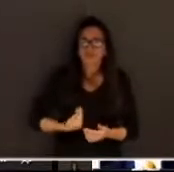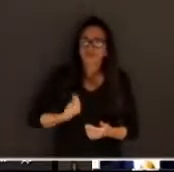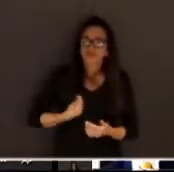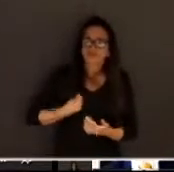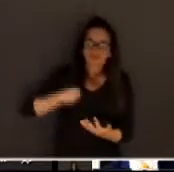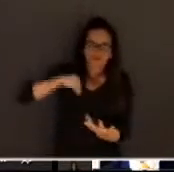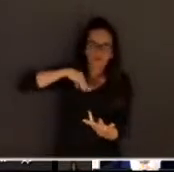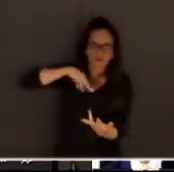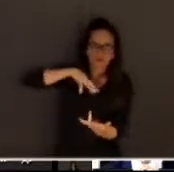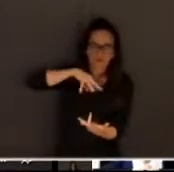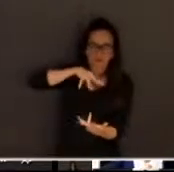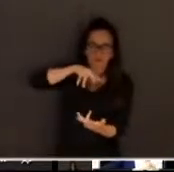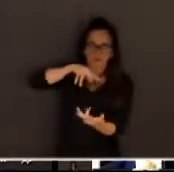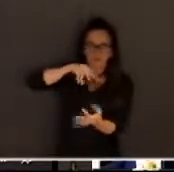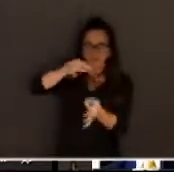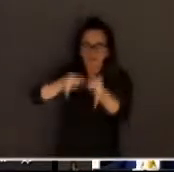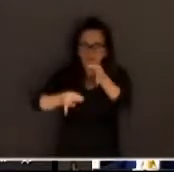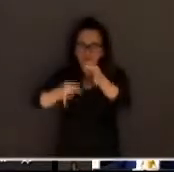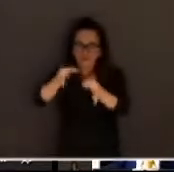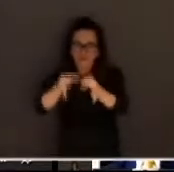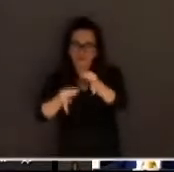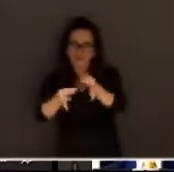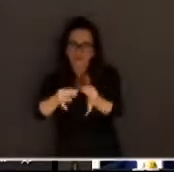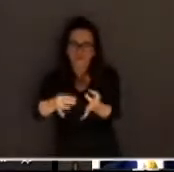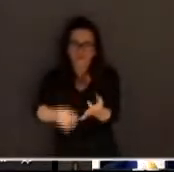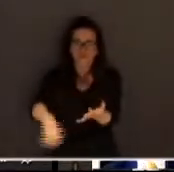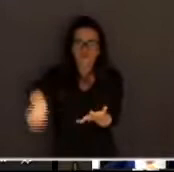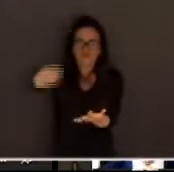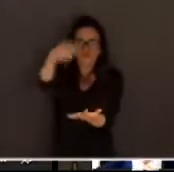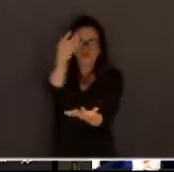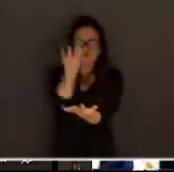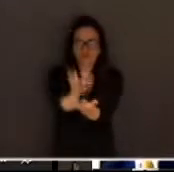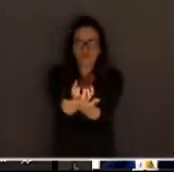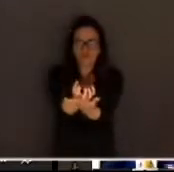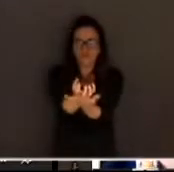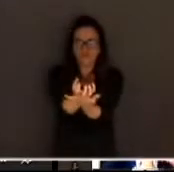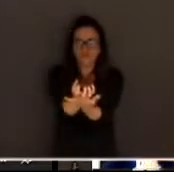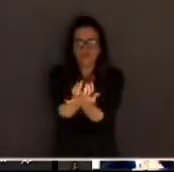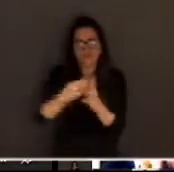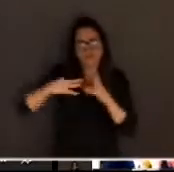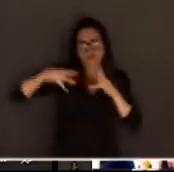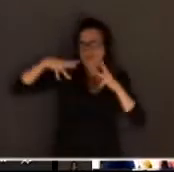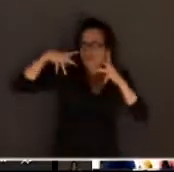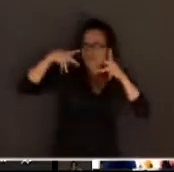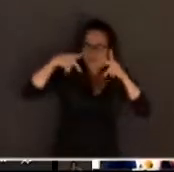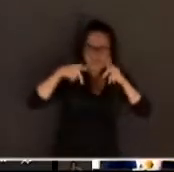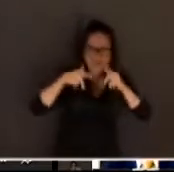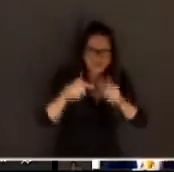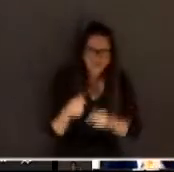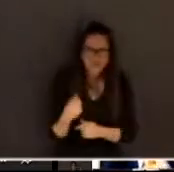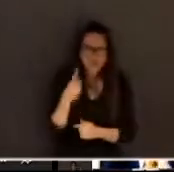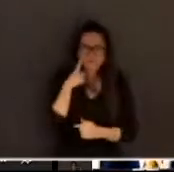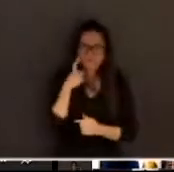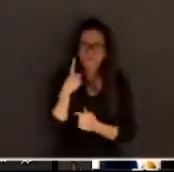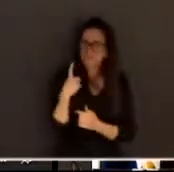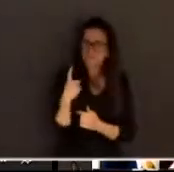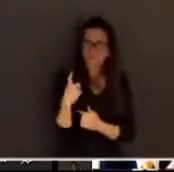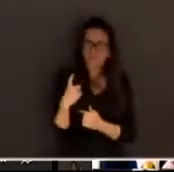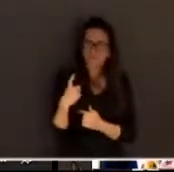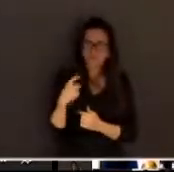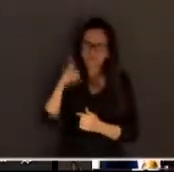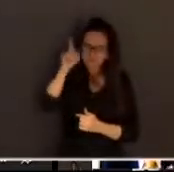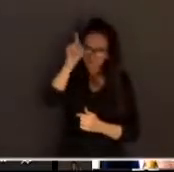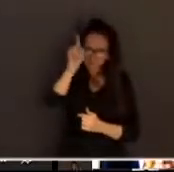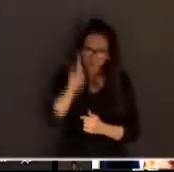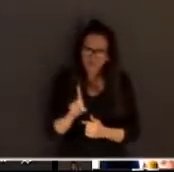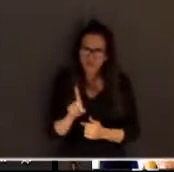universo jurídico ao redor da vida gravitam todos os interesses todos os deveres